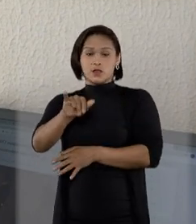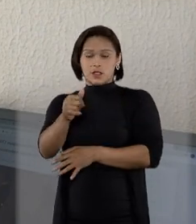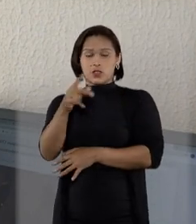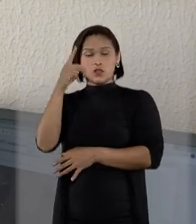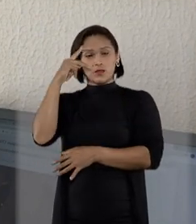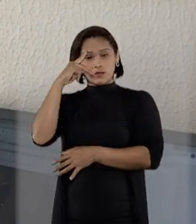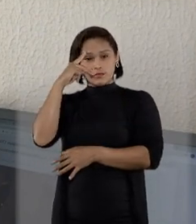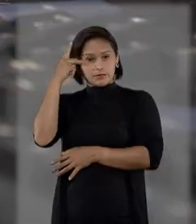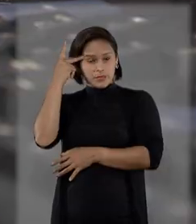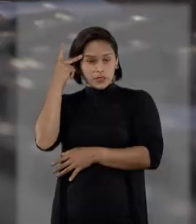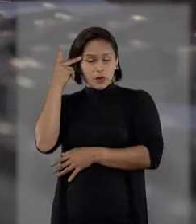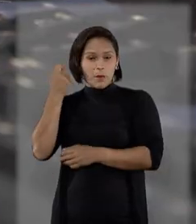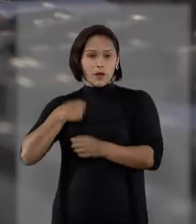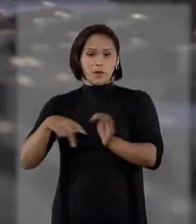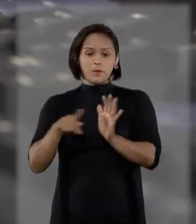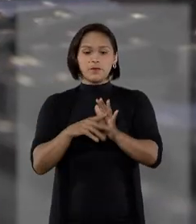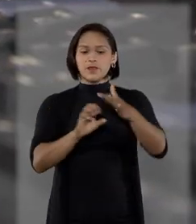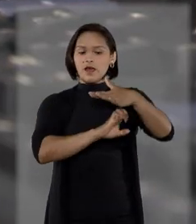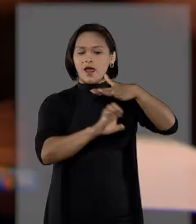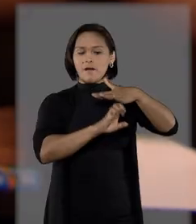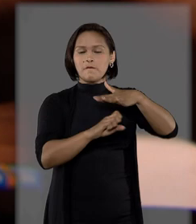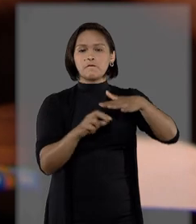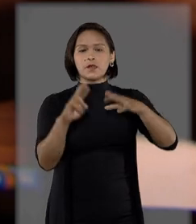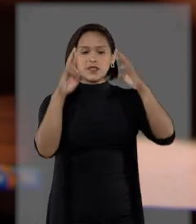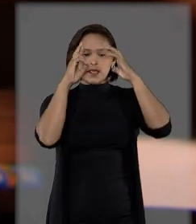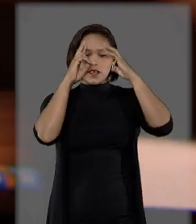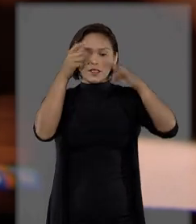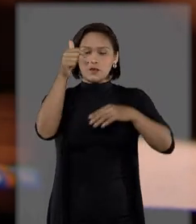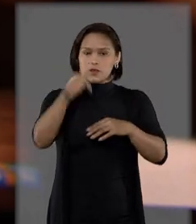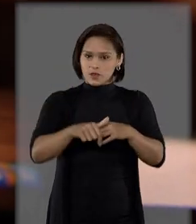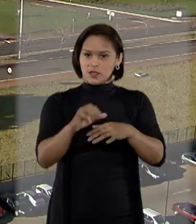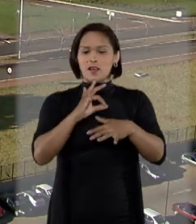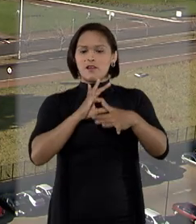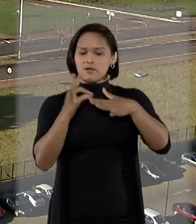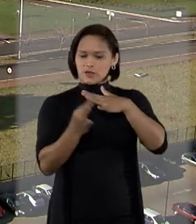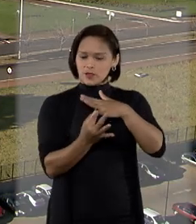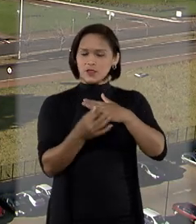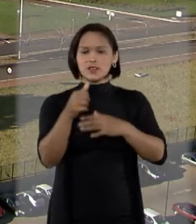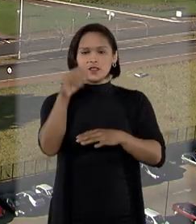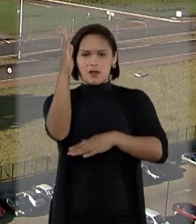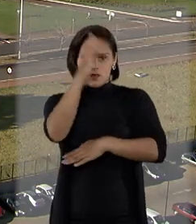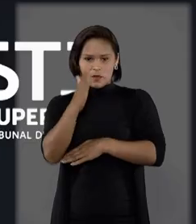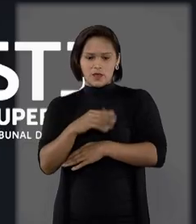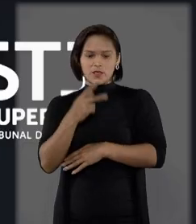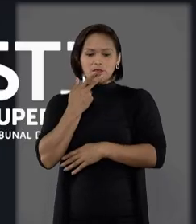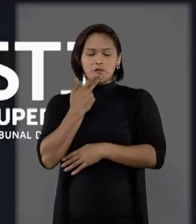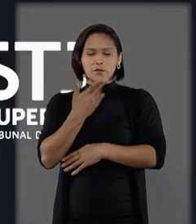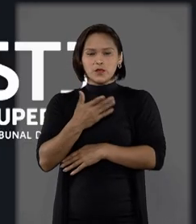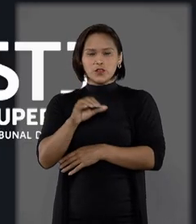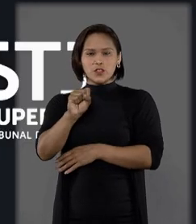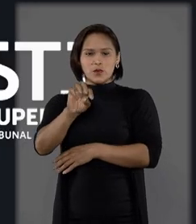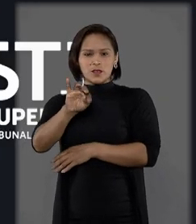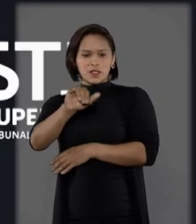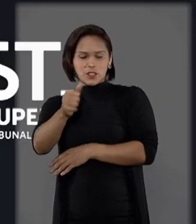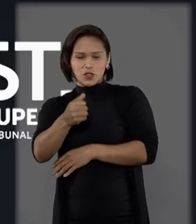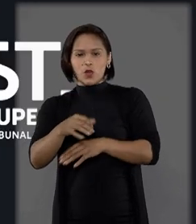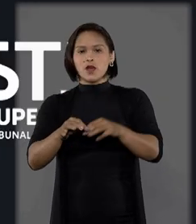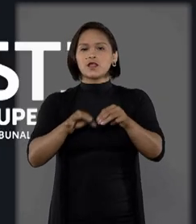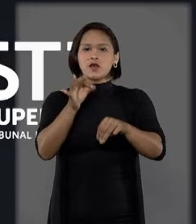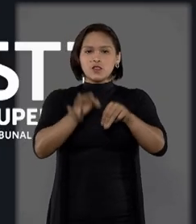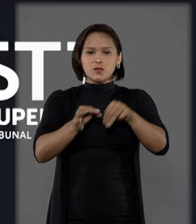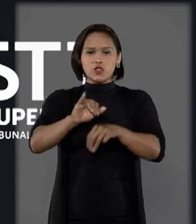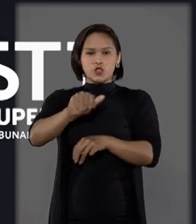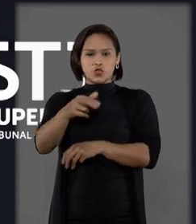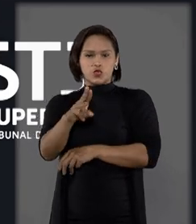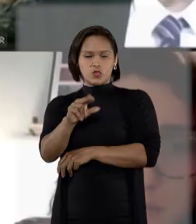de Justiça de São Paulo. A empresa responsável pela rede social no Brasil recorreu ao STJ, onde o ministro Joel Ilampa Ciornik,